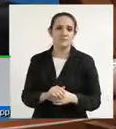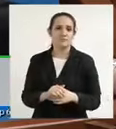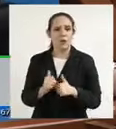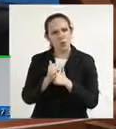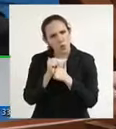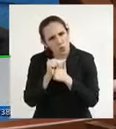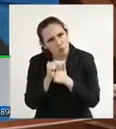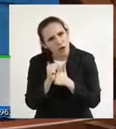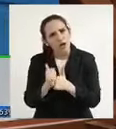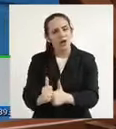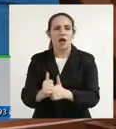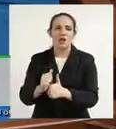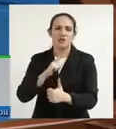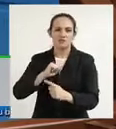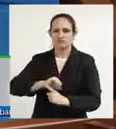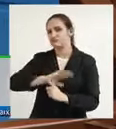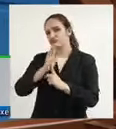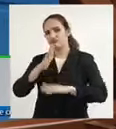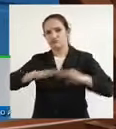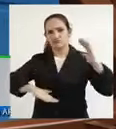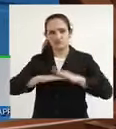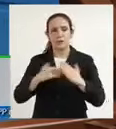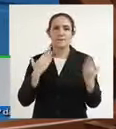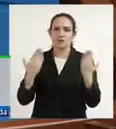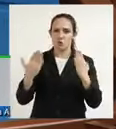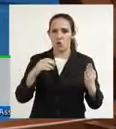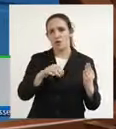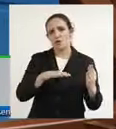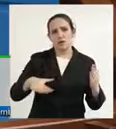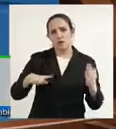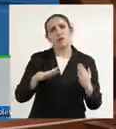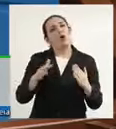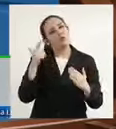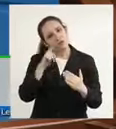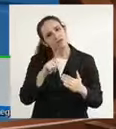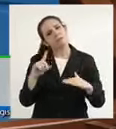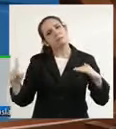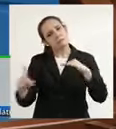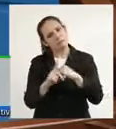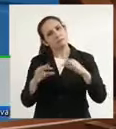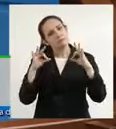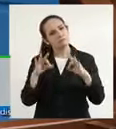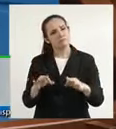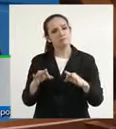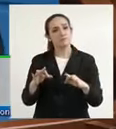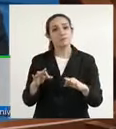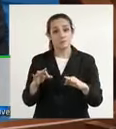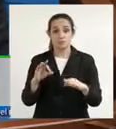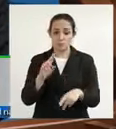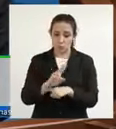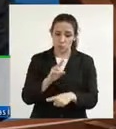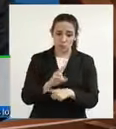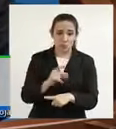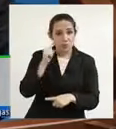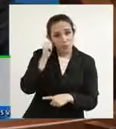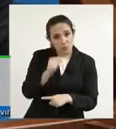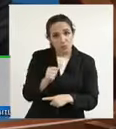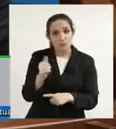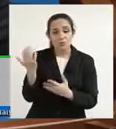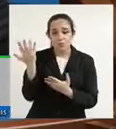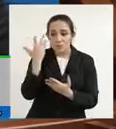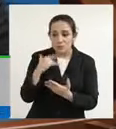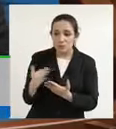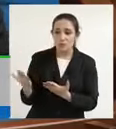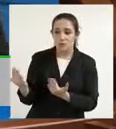psicológico e de assento social para fazer um trabalho diferente para poder realmente agregar esta mulher esta criança esse adolescente